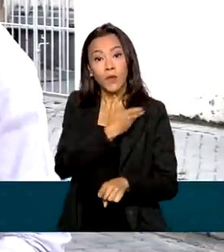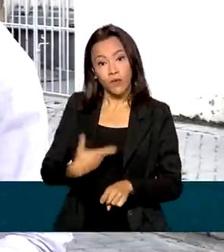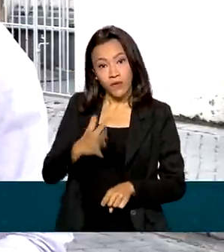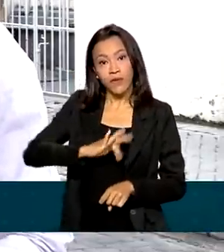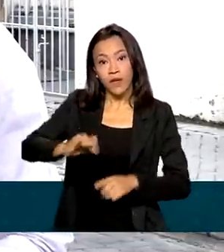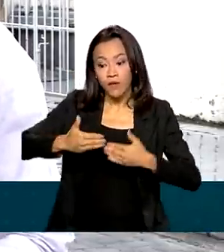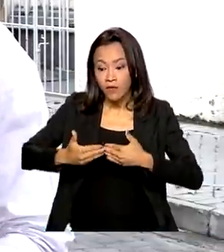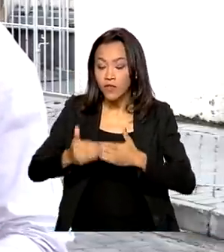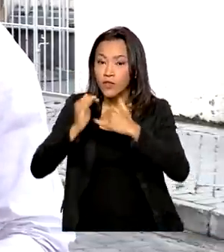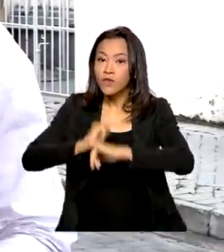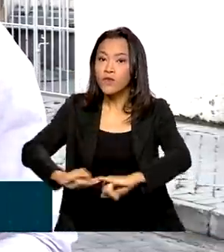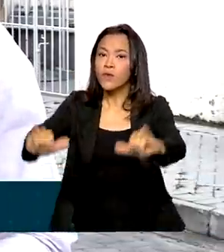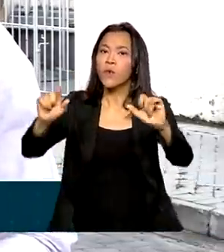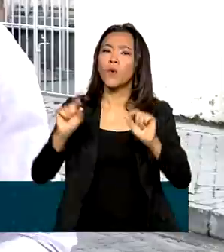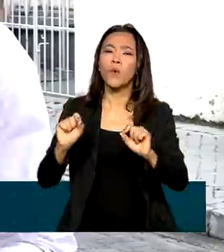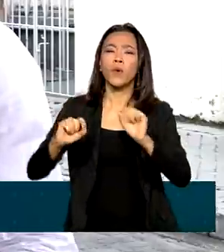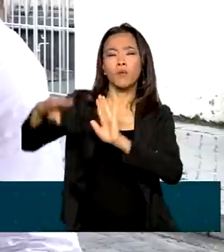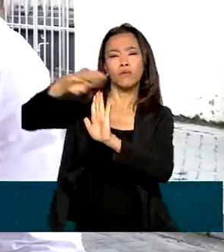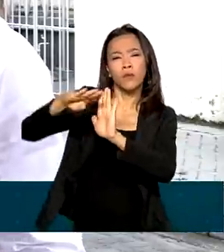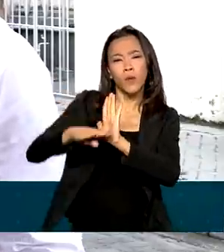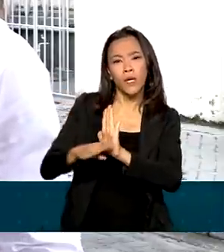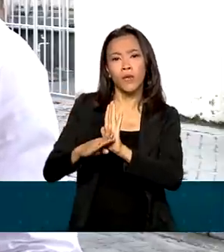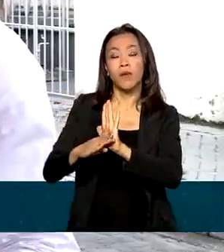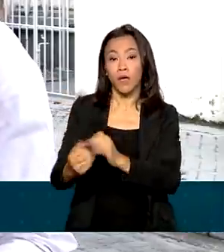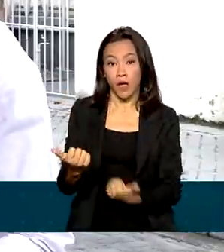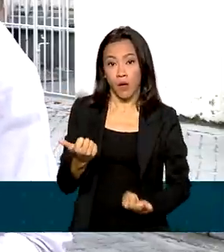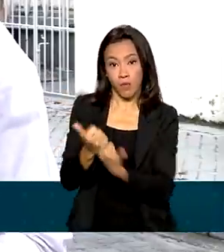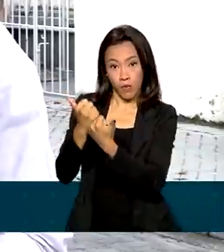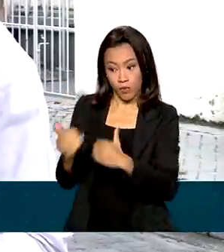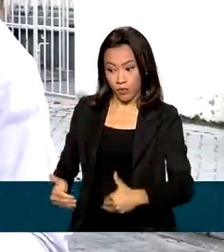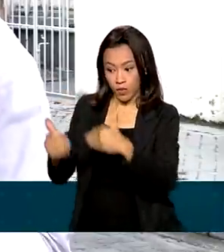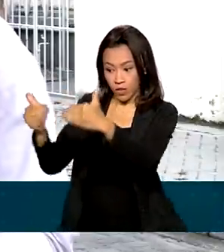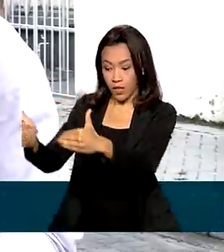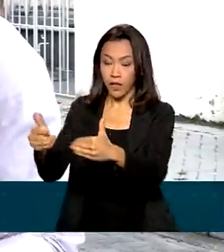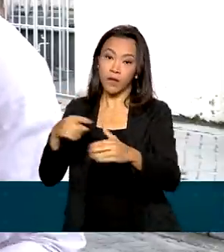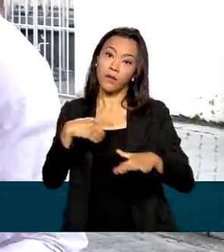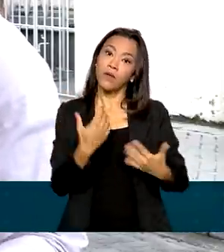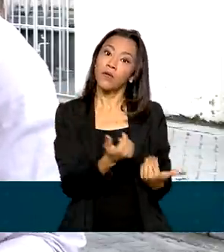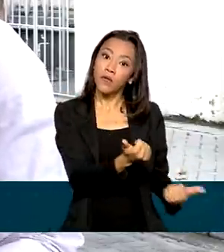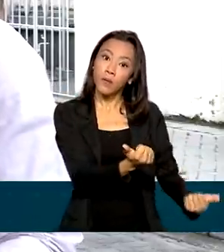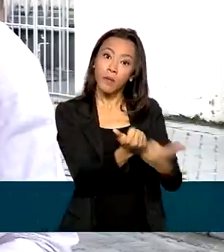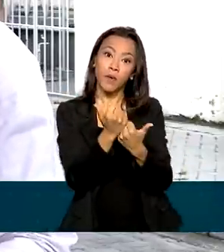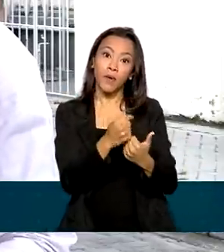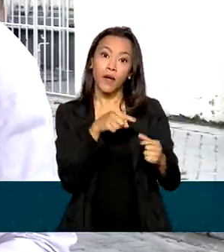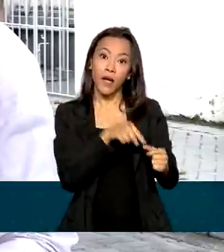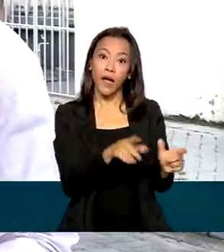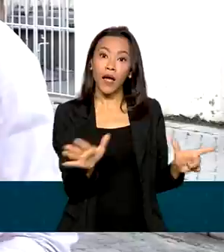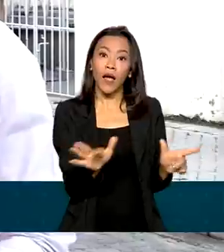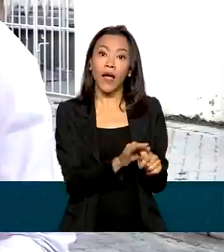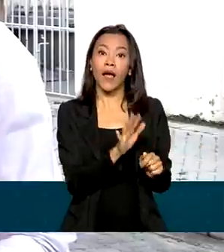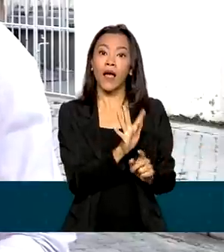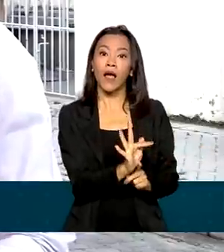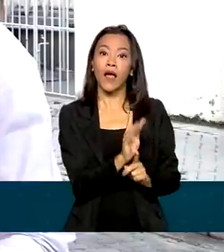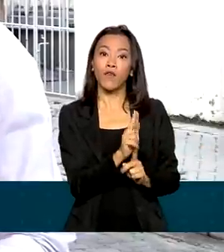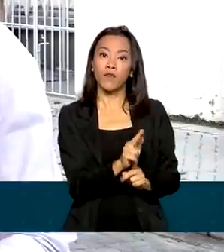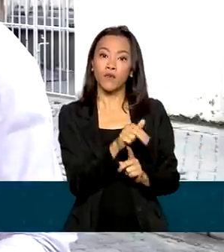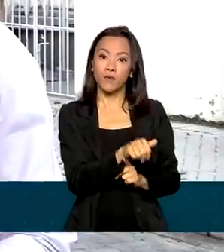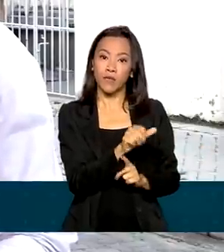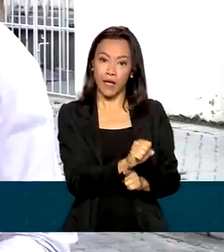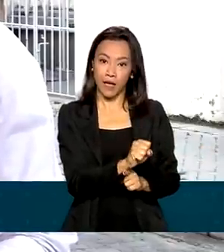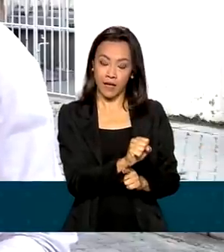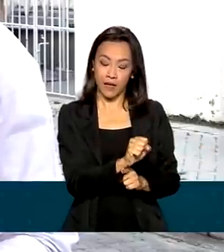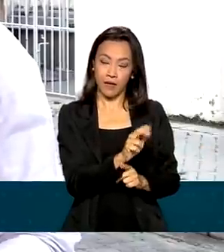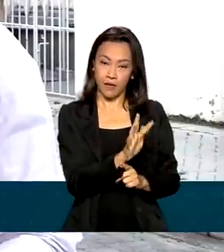-Tarefa das Águas, que reúne ações dos ministérios e da FUNASA, a Fundação Nacional de Saúde. O projeto deve